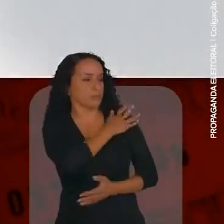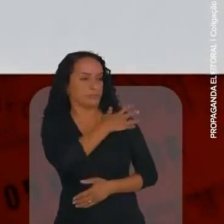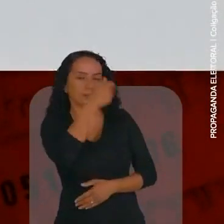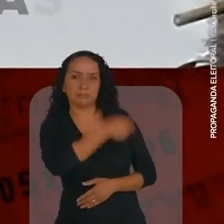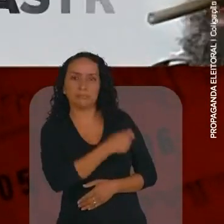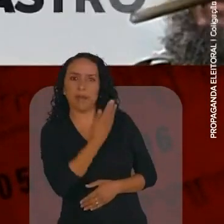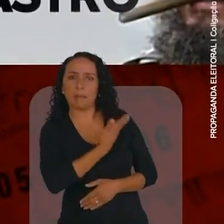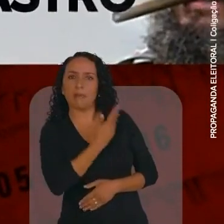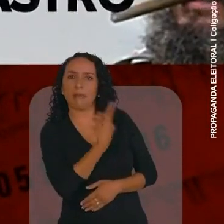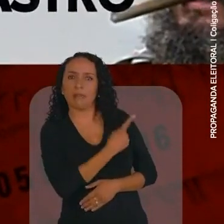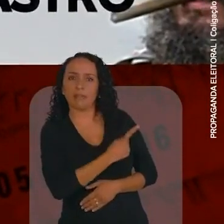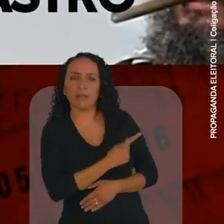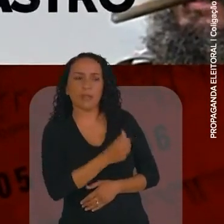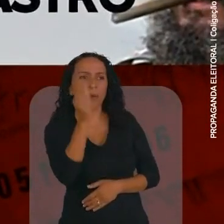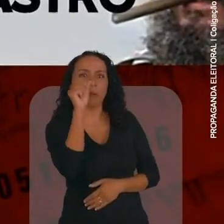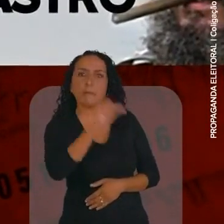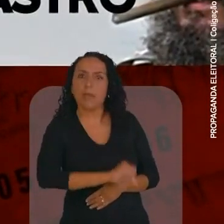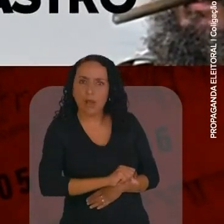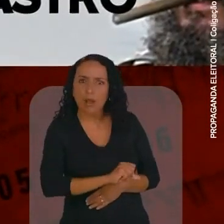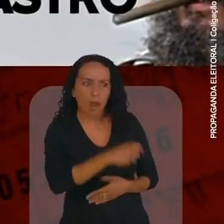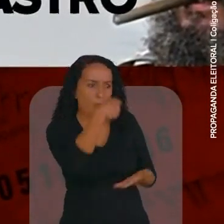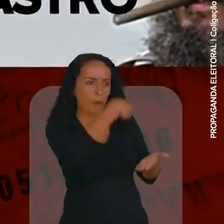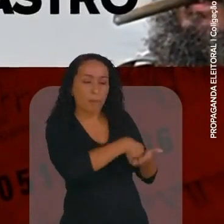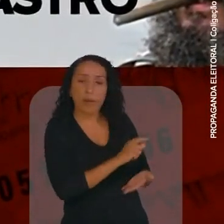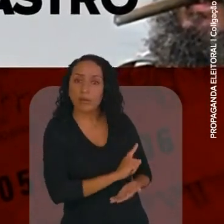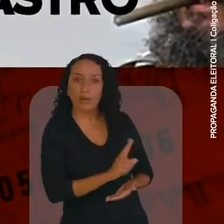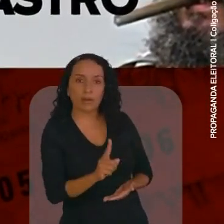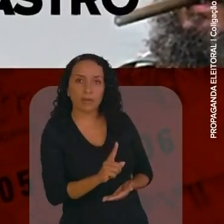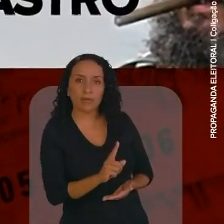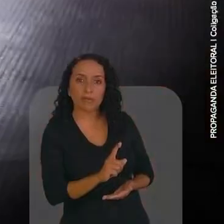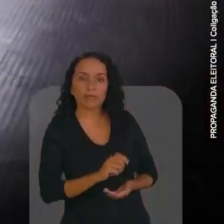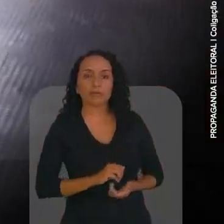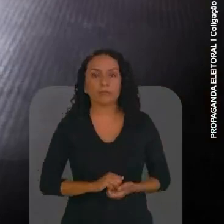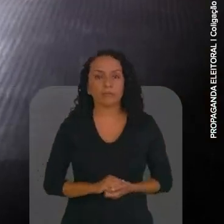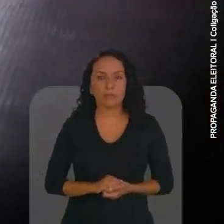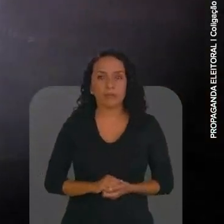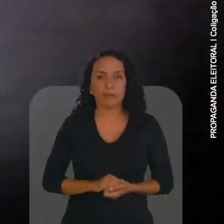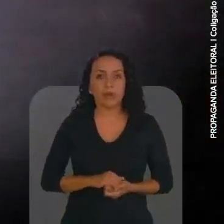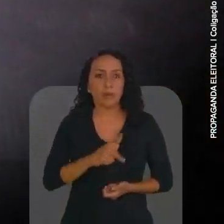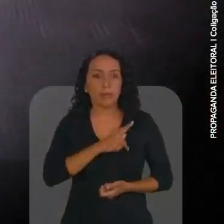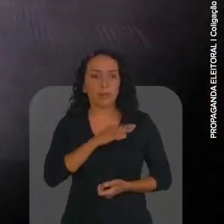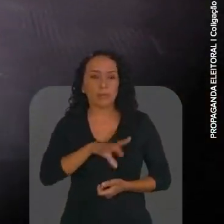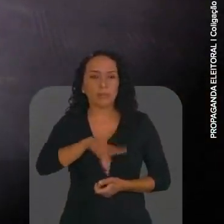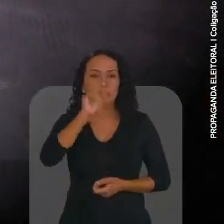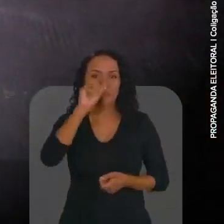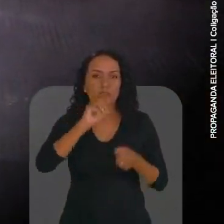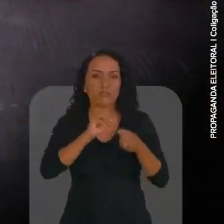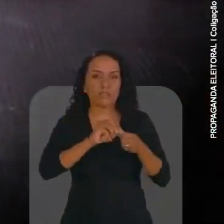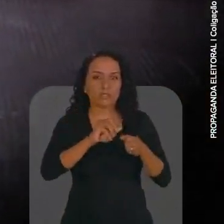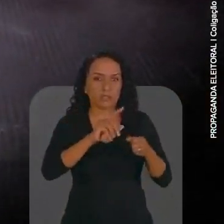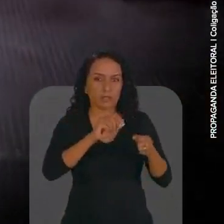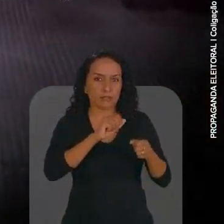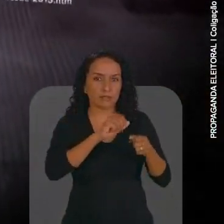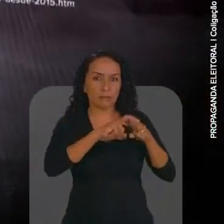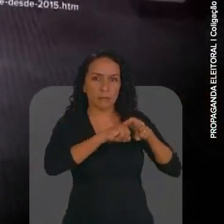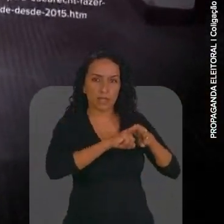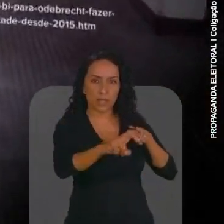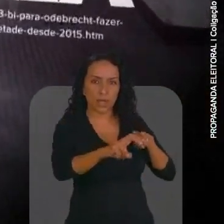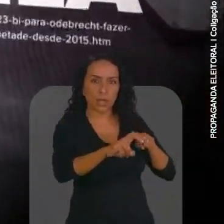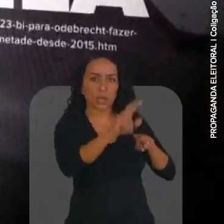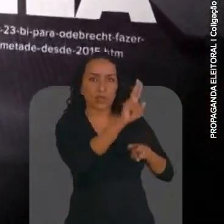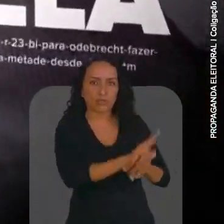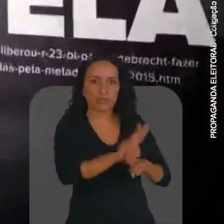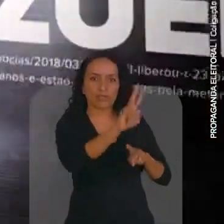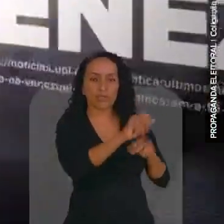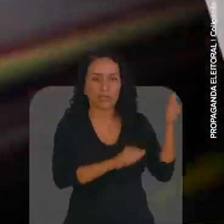ditadores amigos. E o pior, eles deram calote no Brasil. O PT preferiu fazer o metrô da Venezuela do que investir